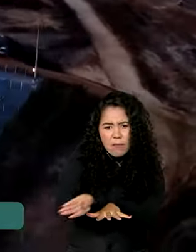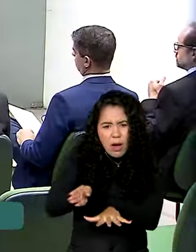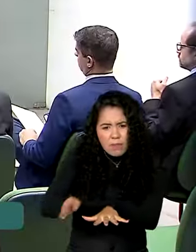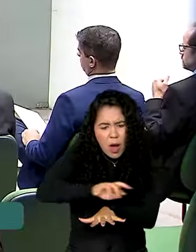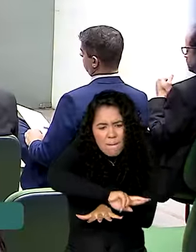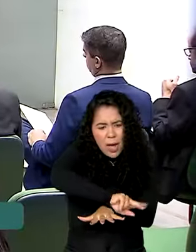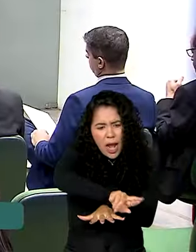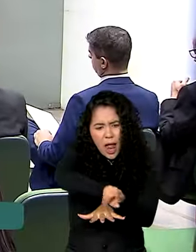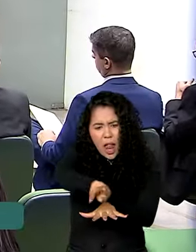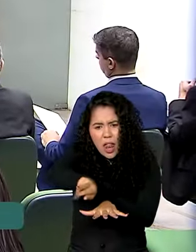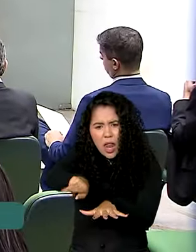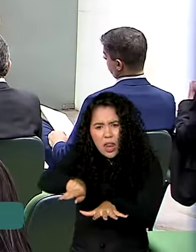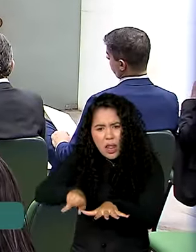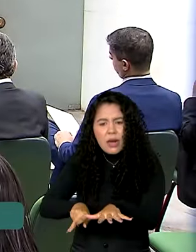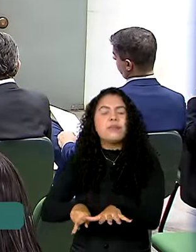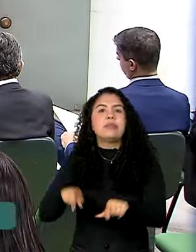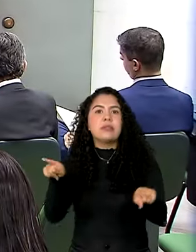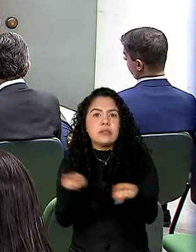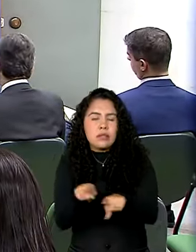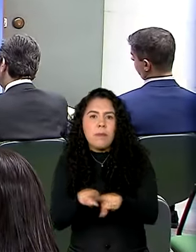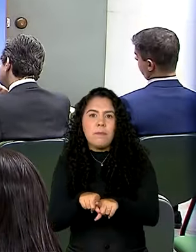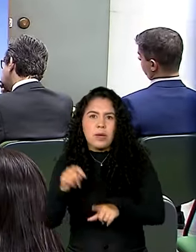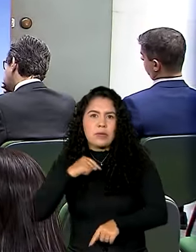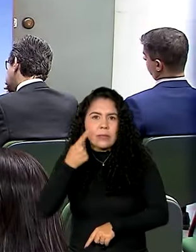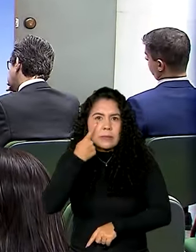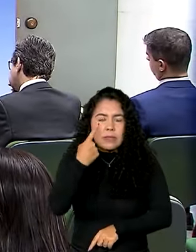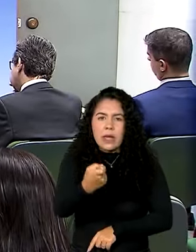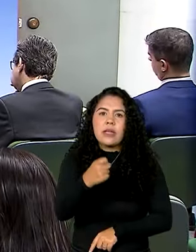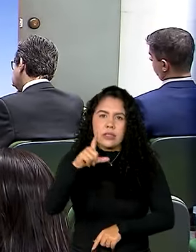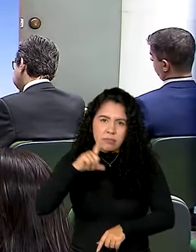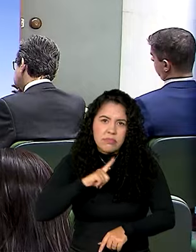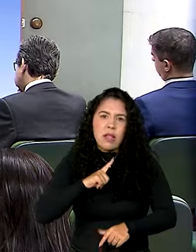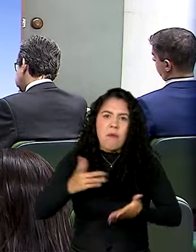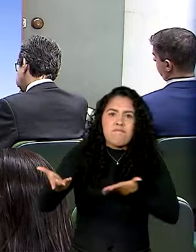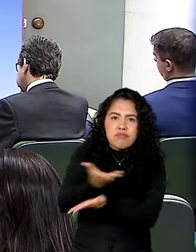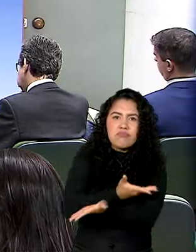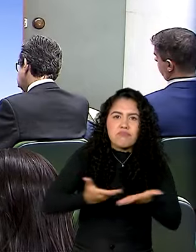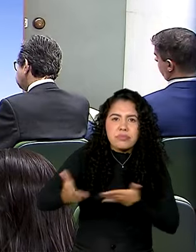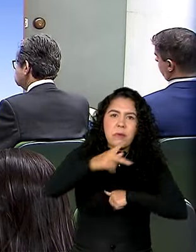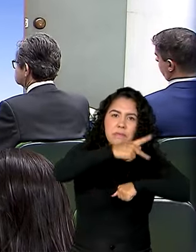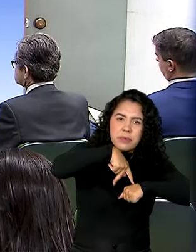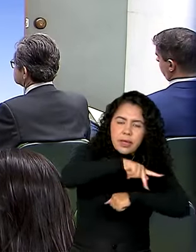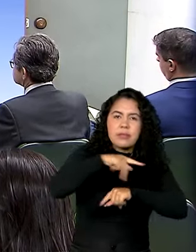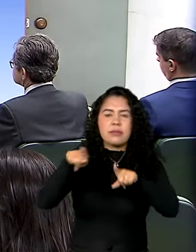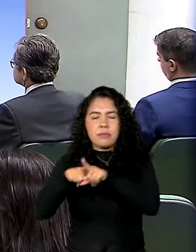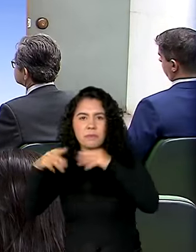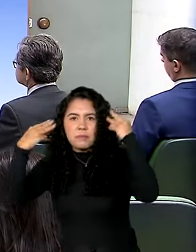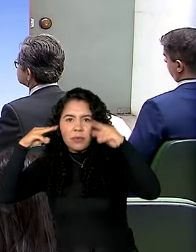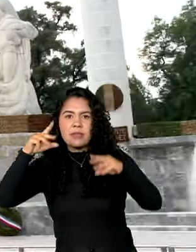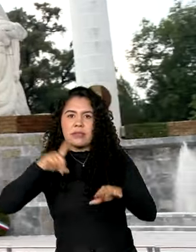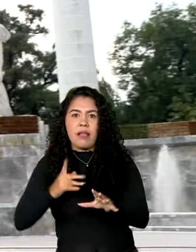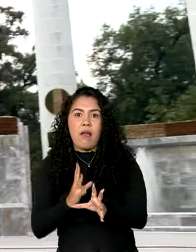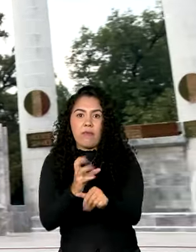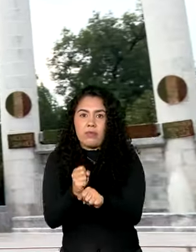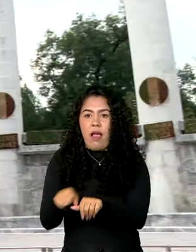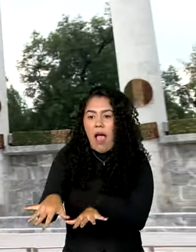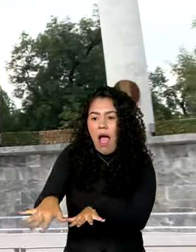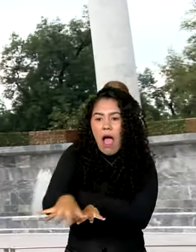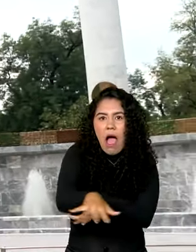a nossa pauta com eles, e o interesse também é muito diversificado nos diversos setores.